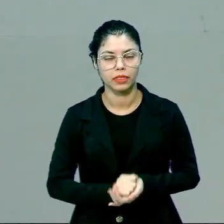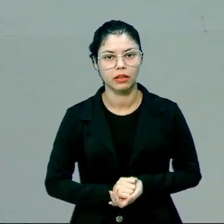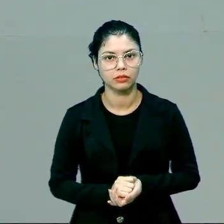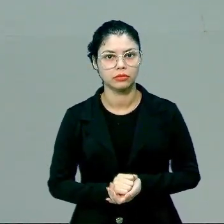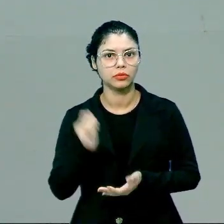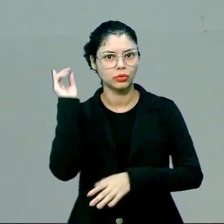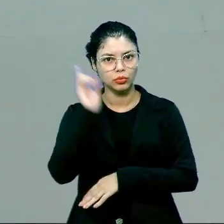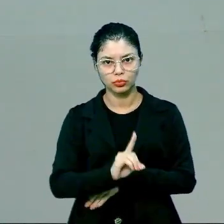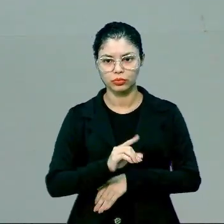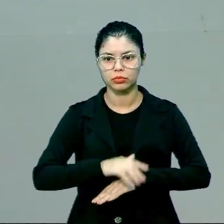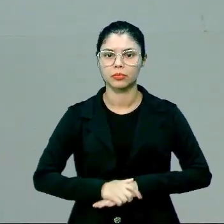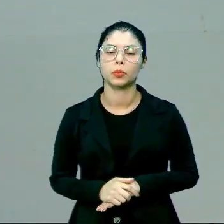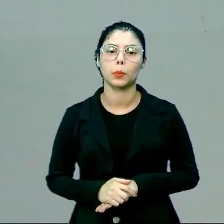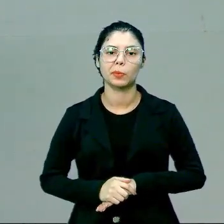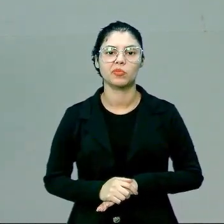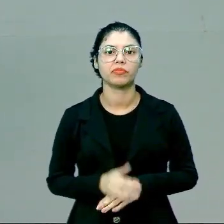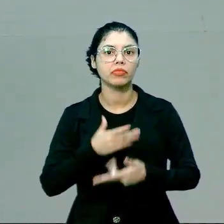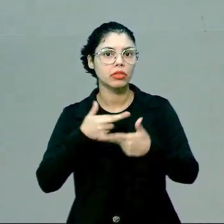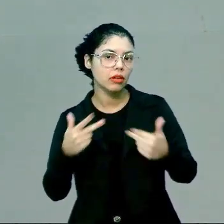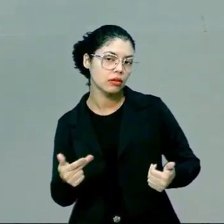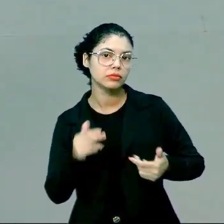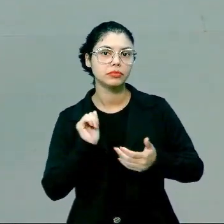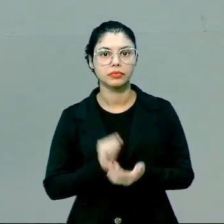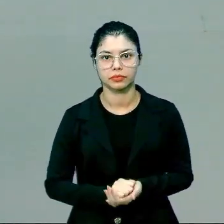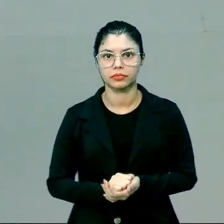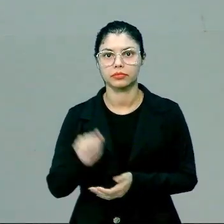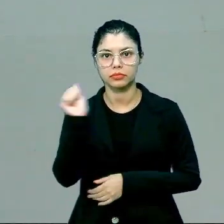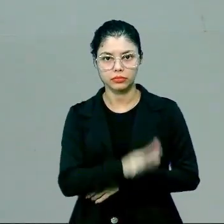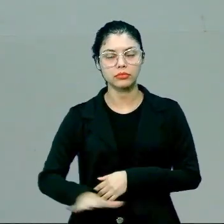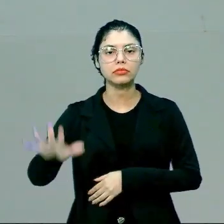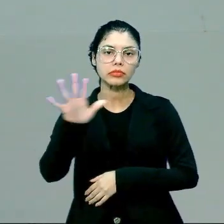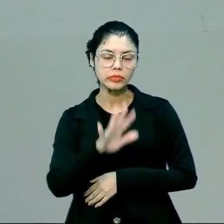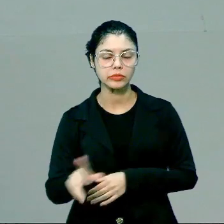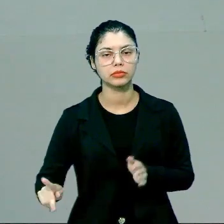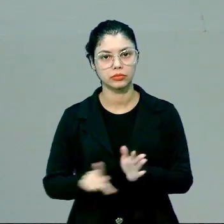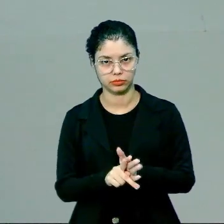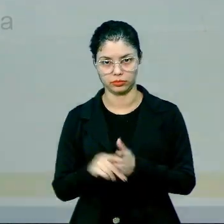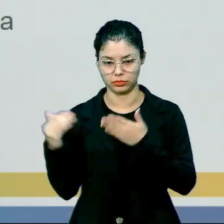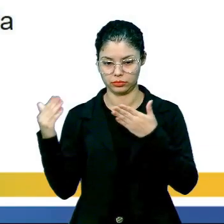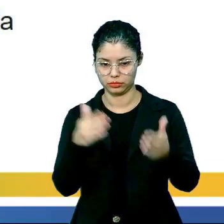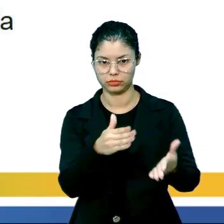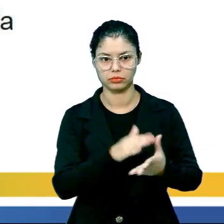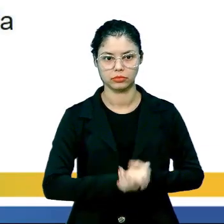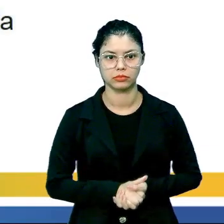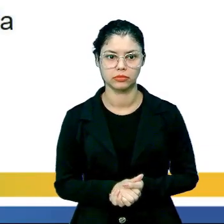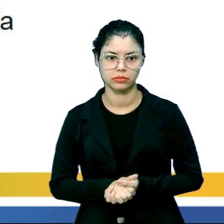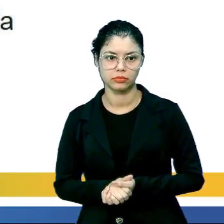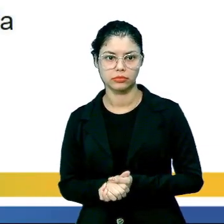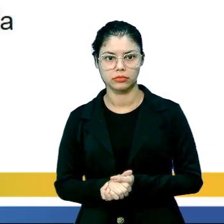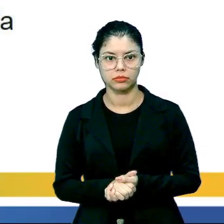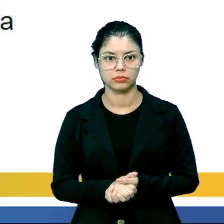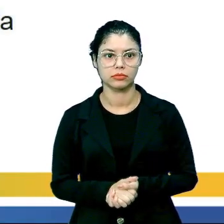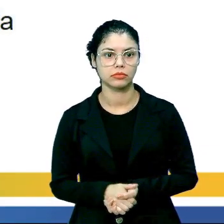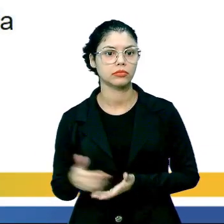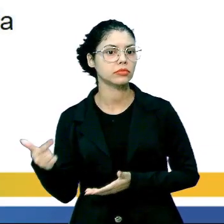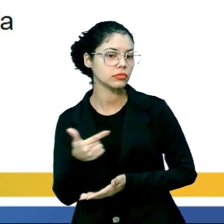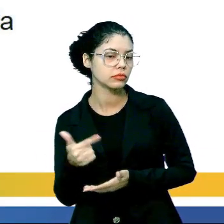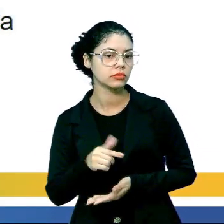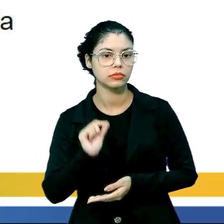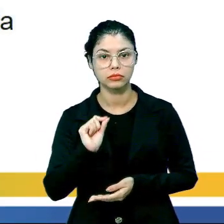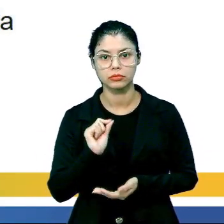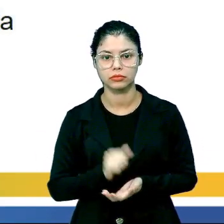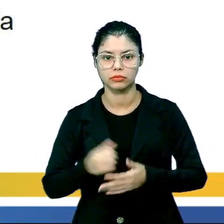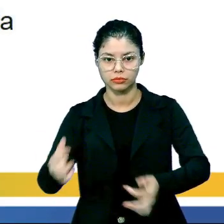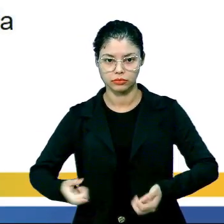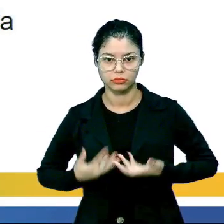direitos. Então, assim, é uma coisa muito geral e não específica, tá? E aí, no segundo, nós temos